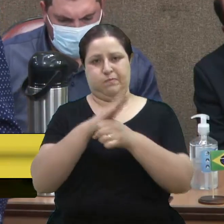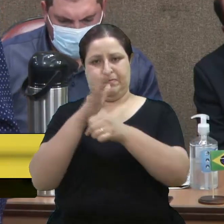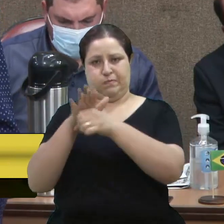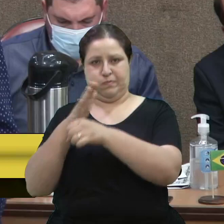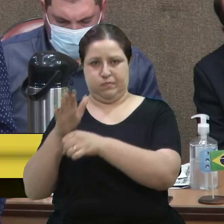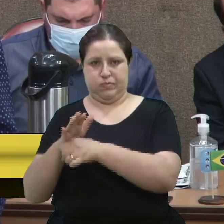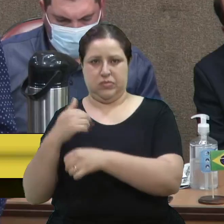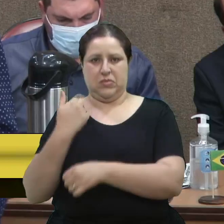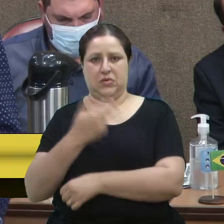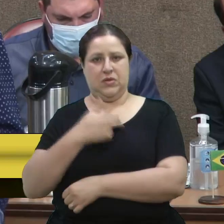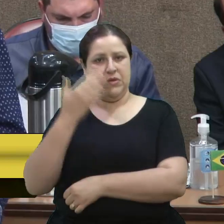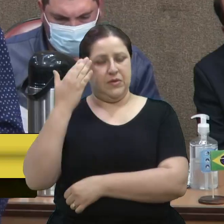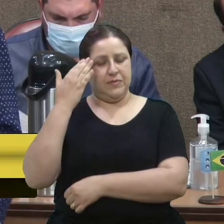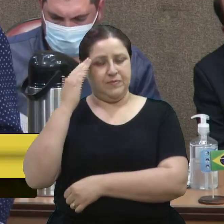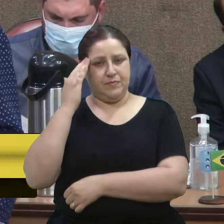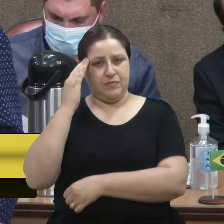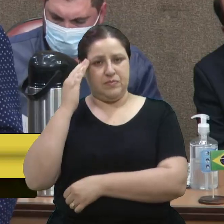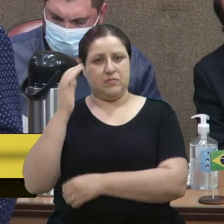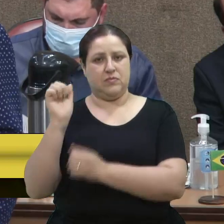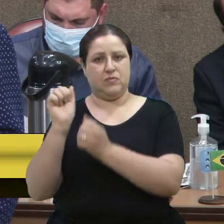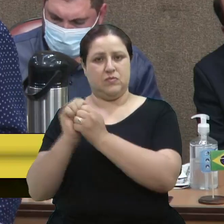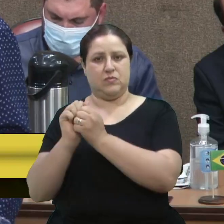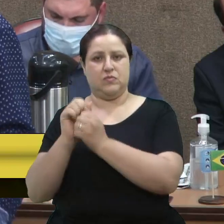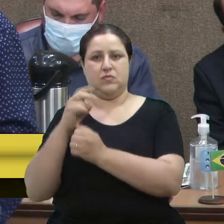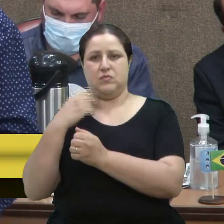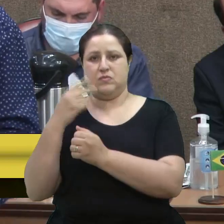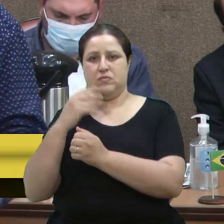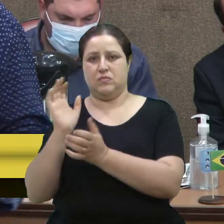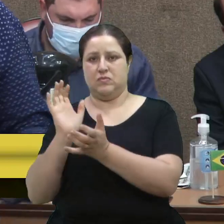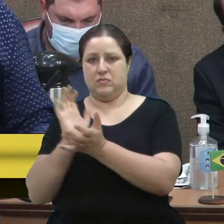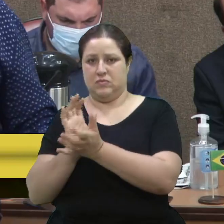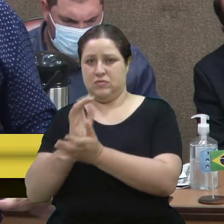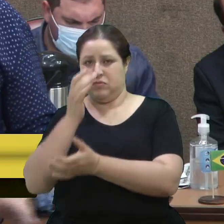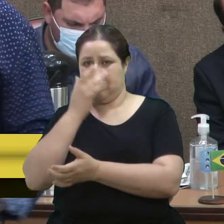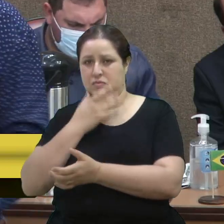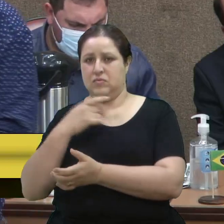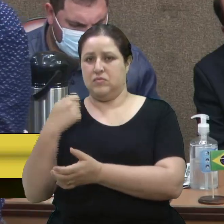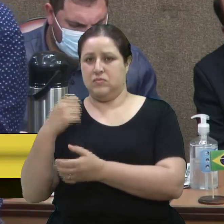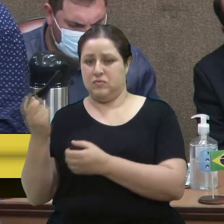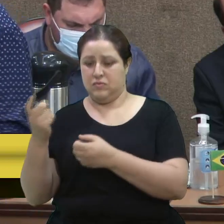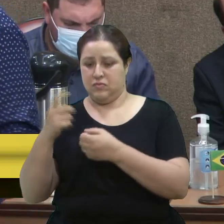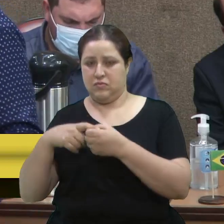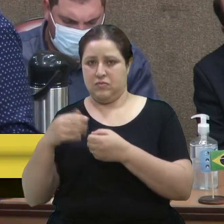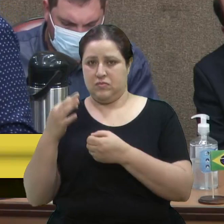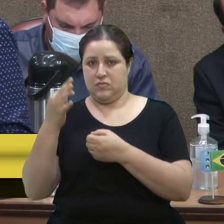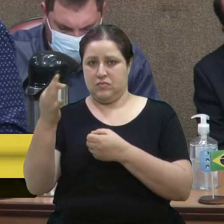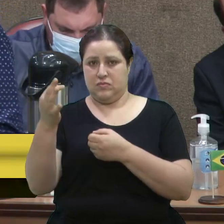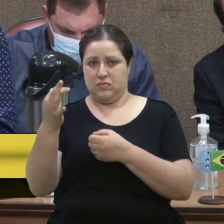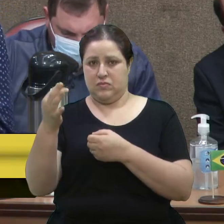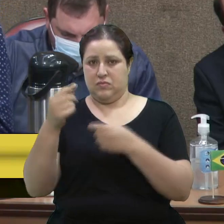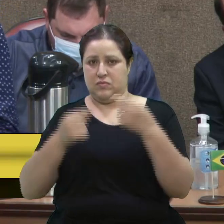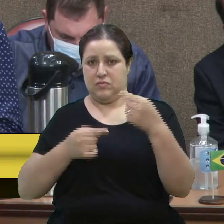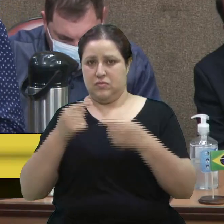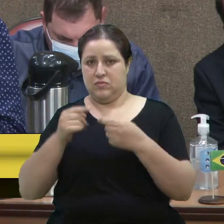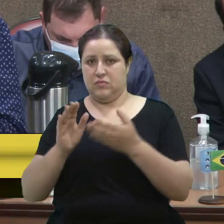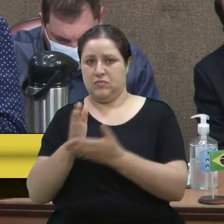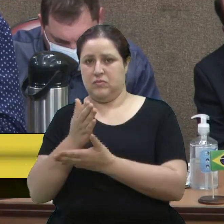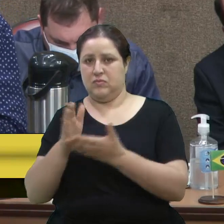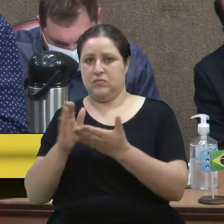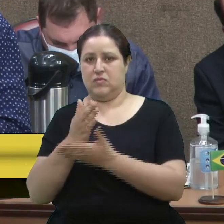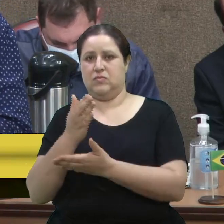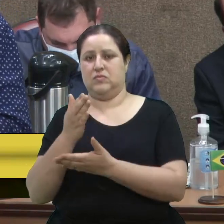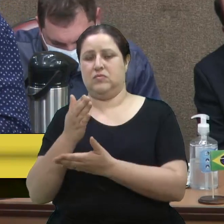até juntamente com nossos colegas vereadores, acho que nós temos que retomar futuramente uma questão de talvez a gente,